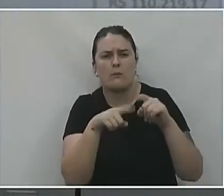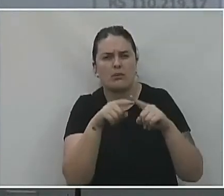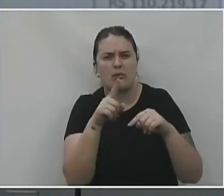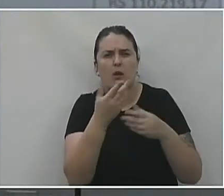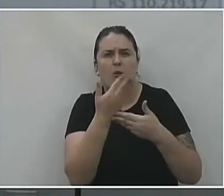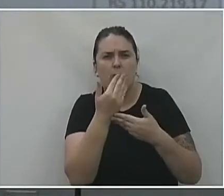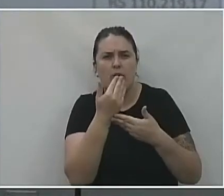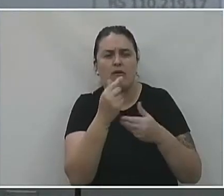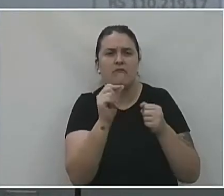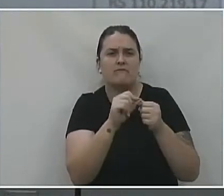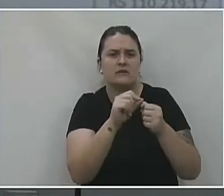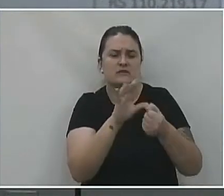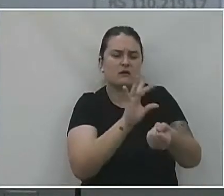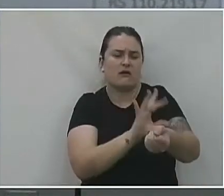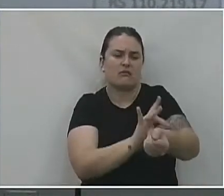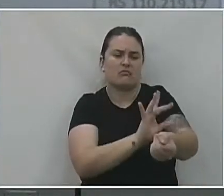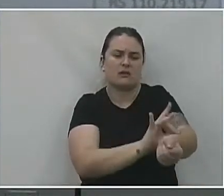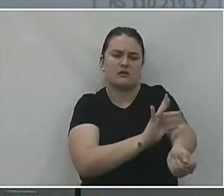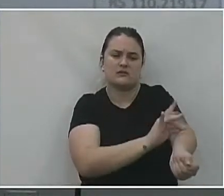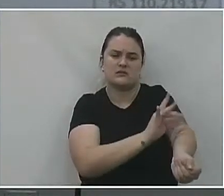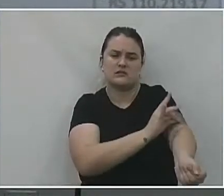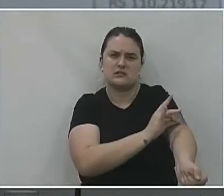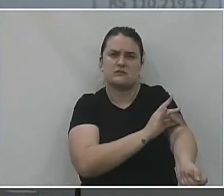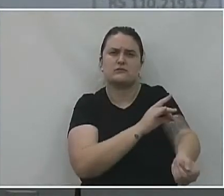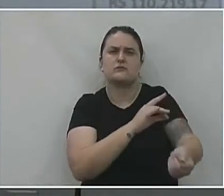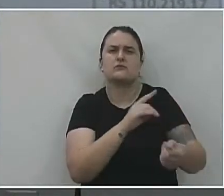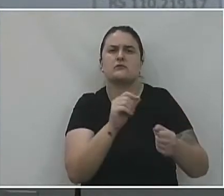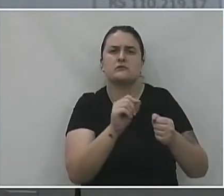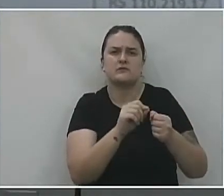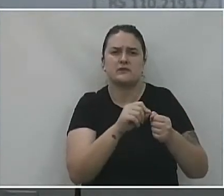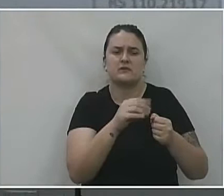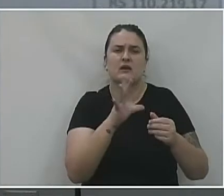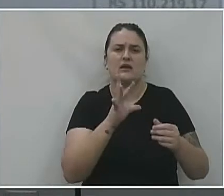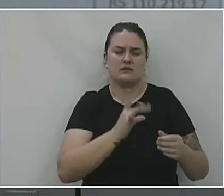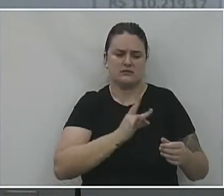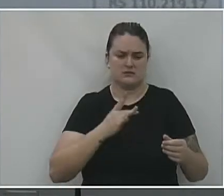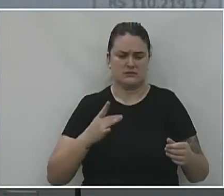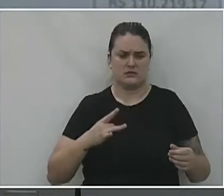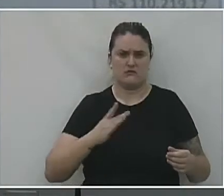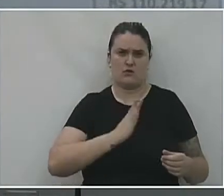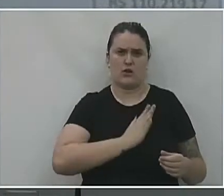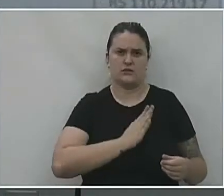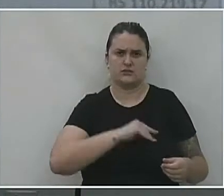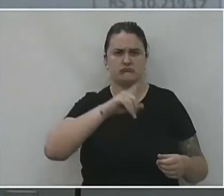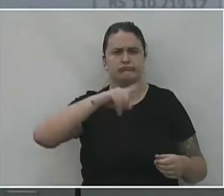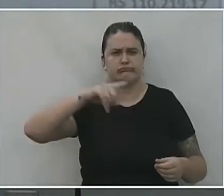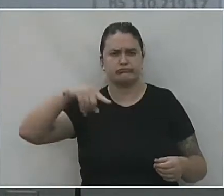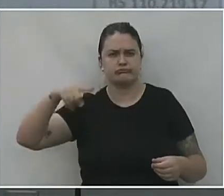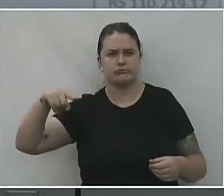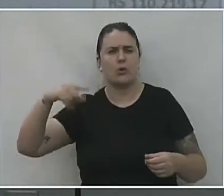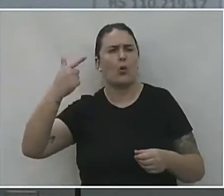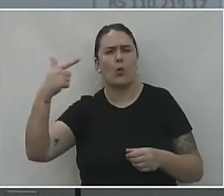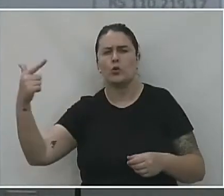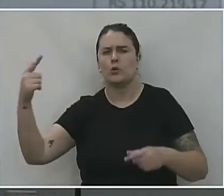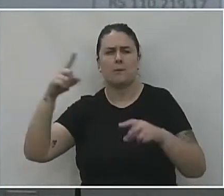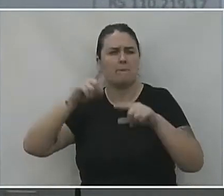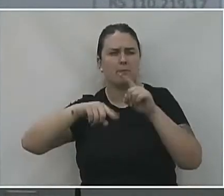adesivos que fazem a parte de monitoramento para fazer um eletrocardiograma e outros insumos